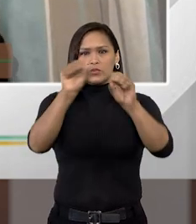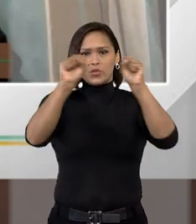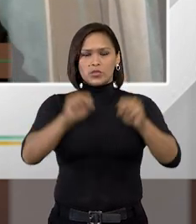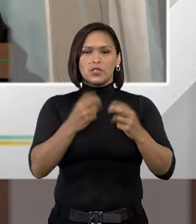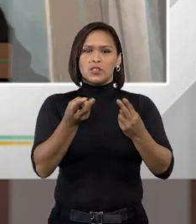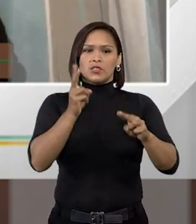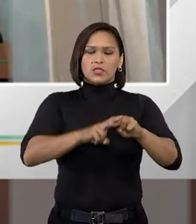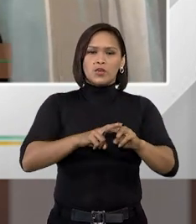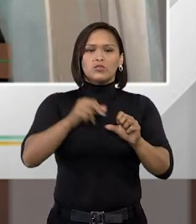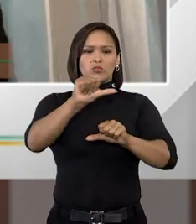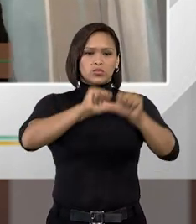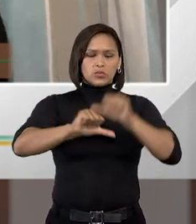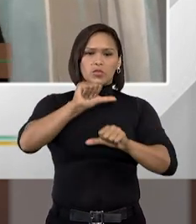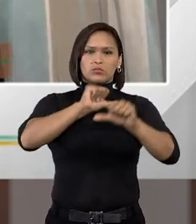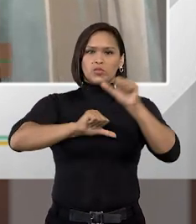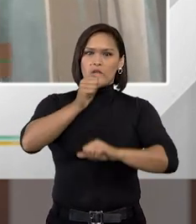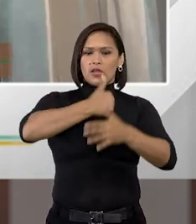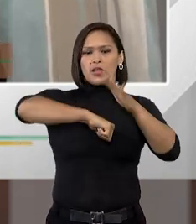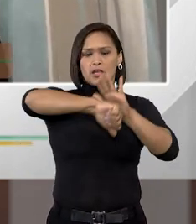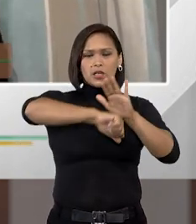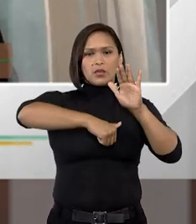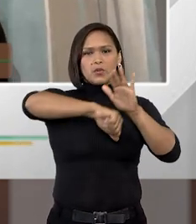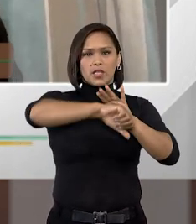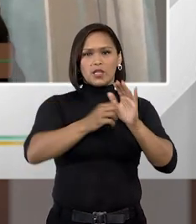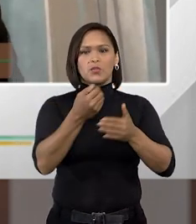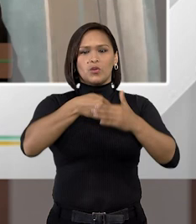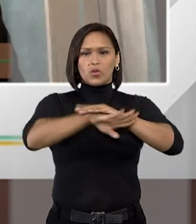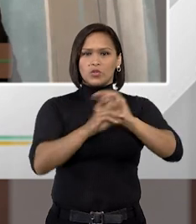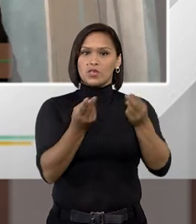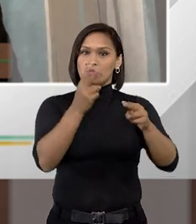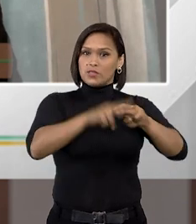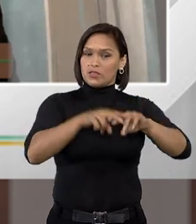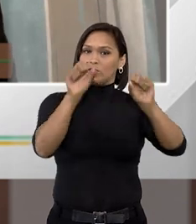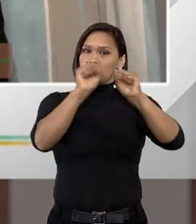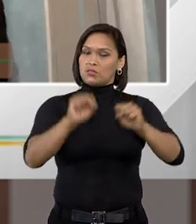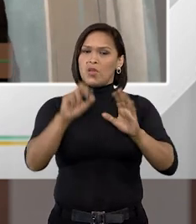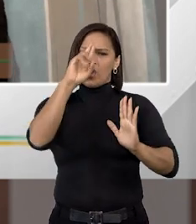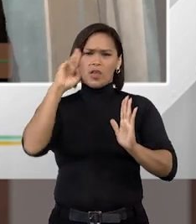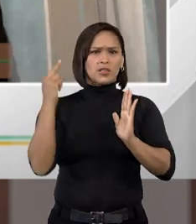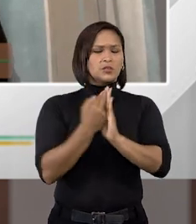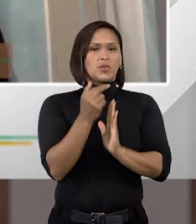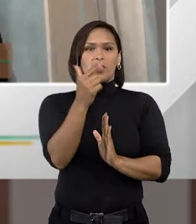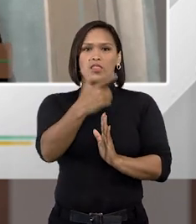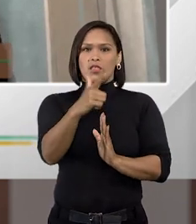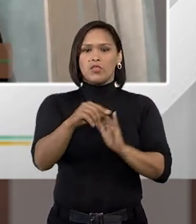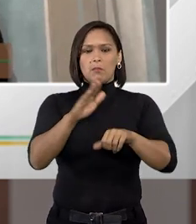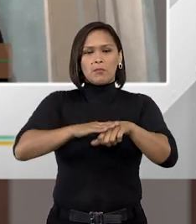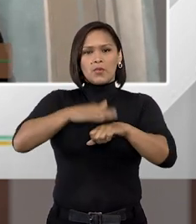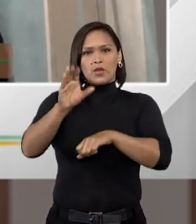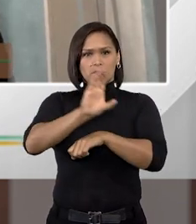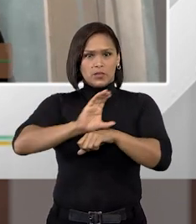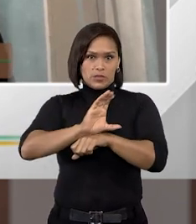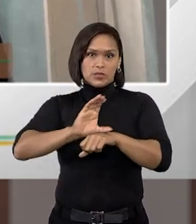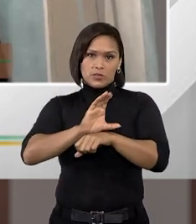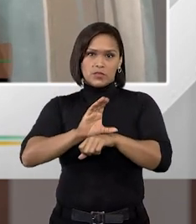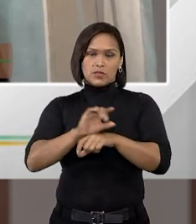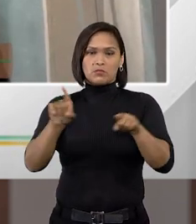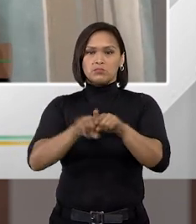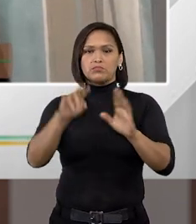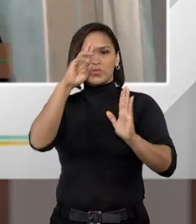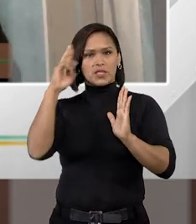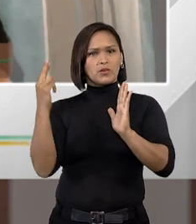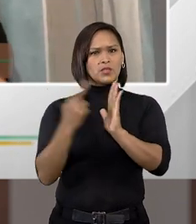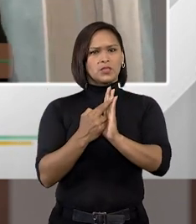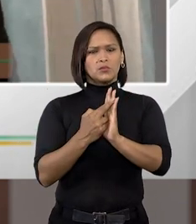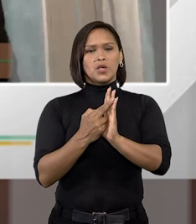prisional gerando crimes entre crimes. Ou seja, um sistema prisional que não respeita princípios maiores da Constituição Federal, que não